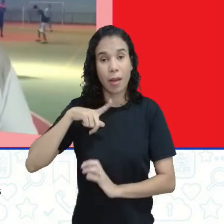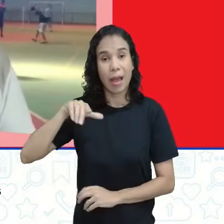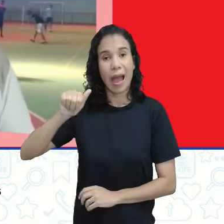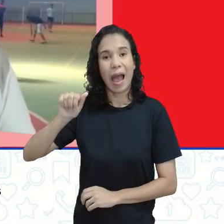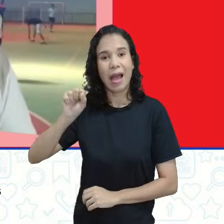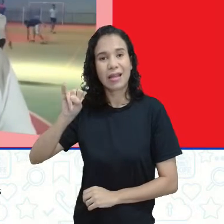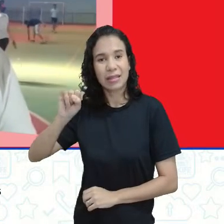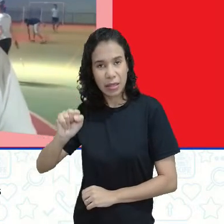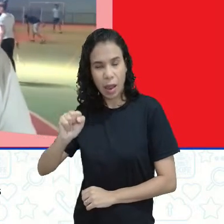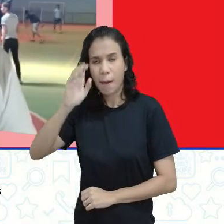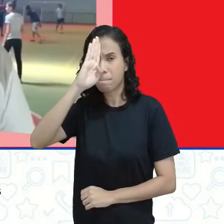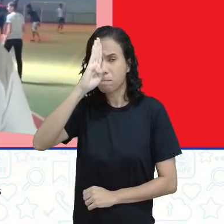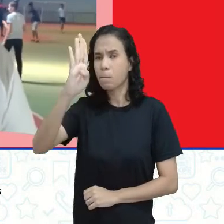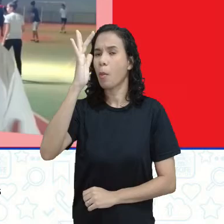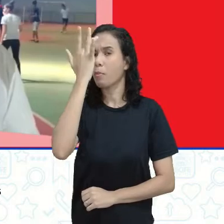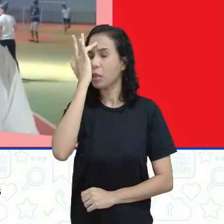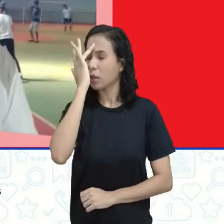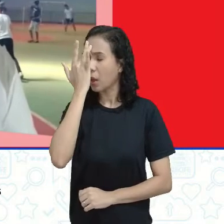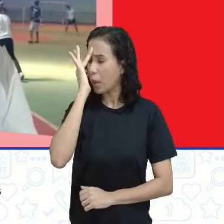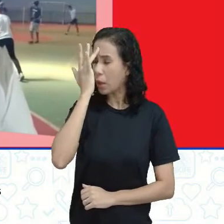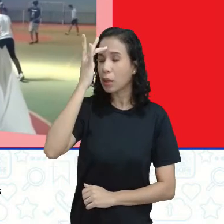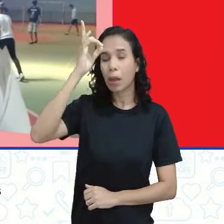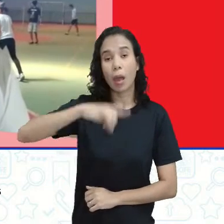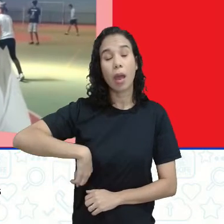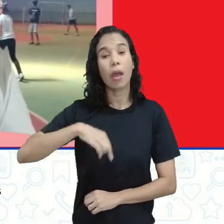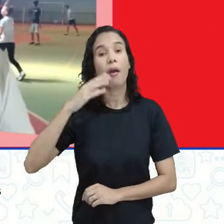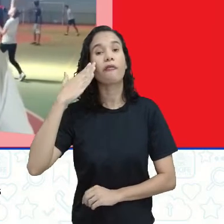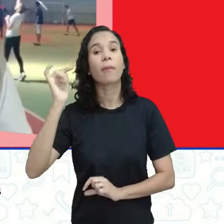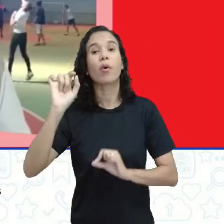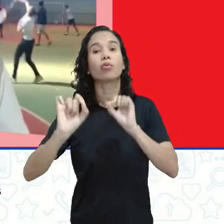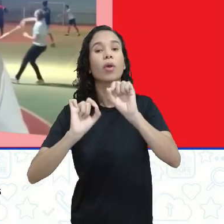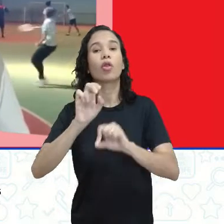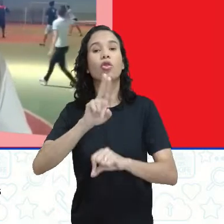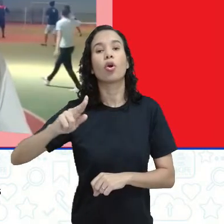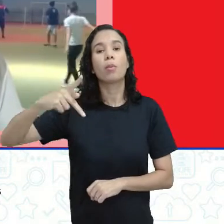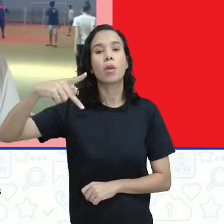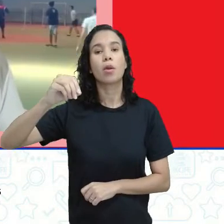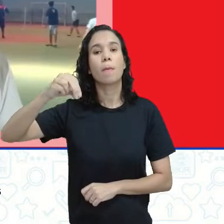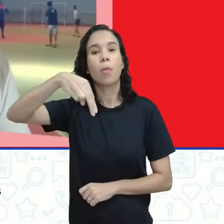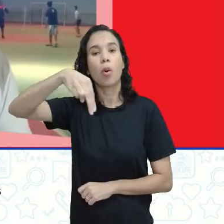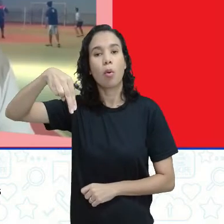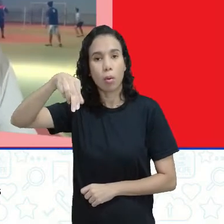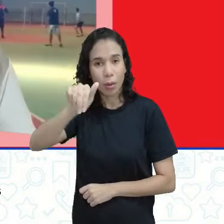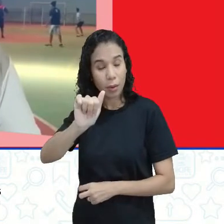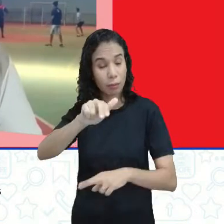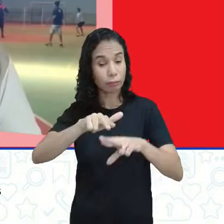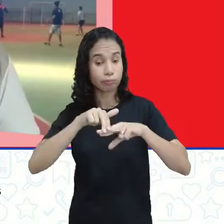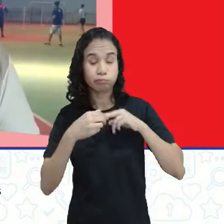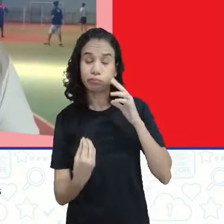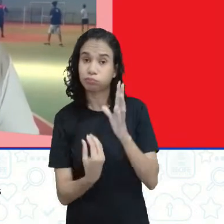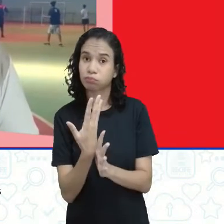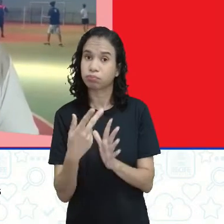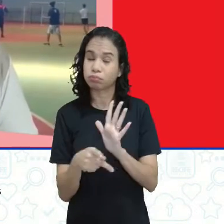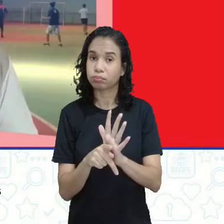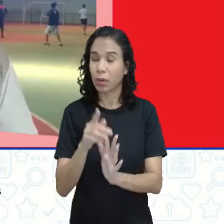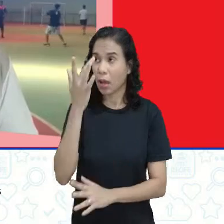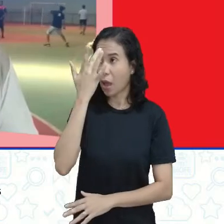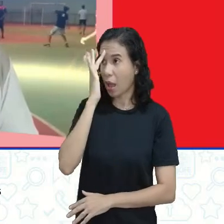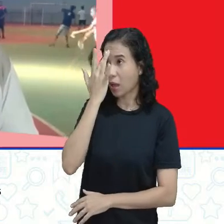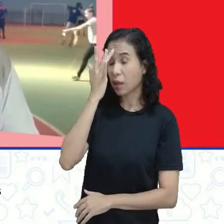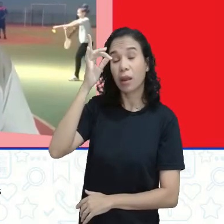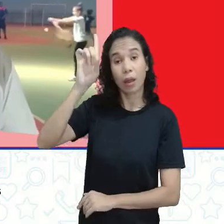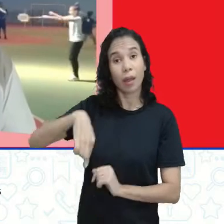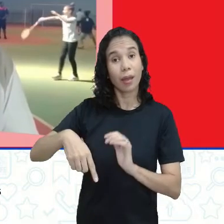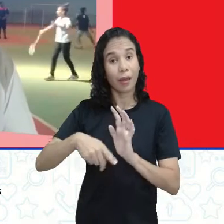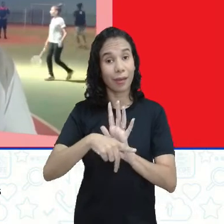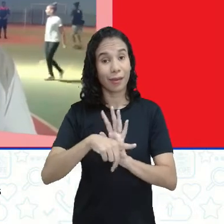na Índia. era conhecido como Pona. E daí, por a Índia ser uma colônia britânica,